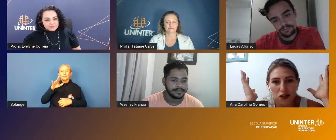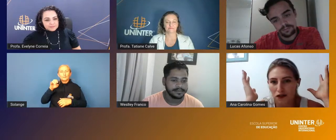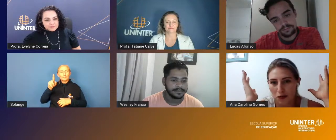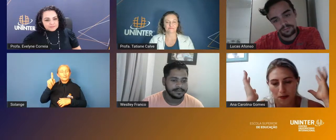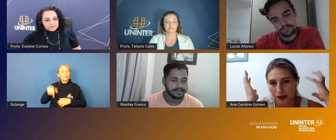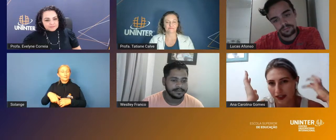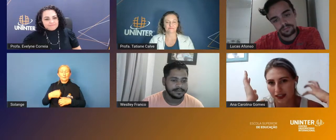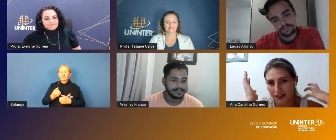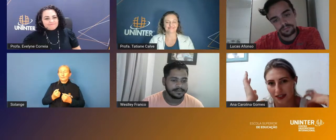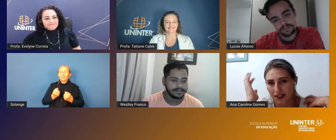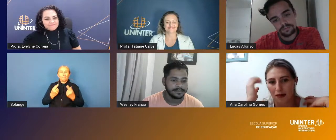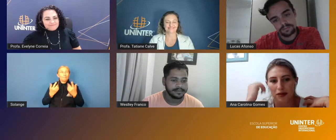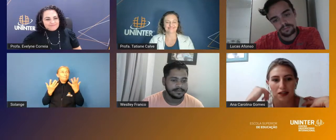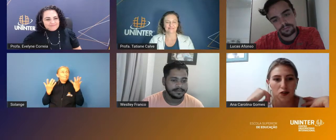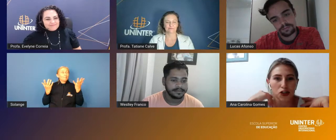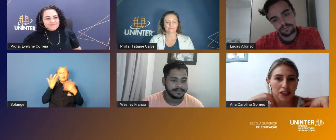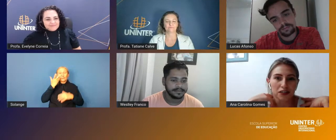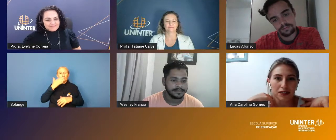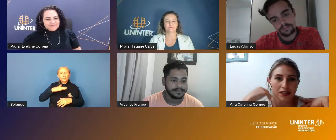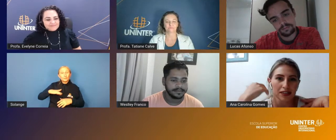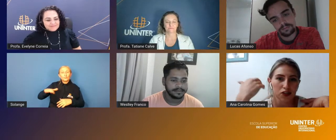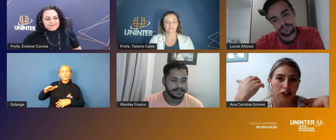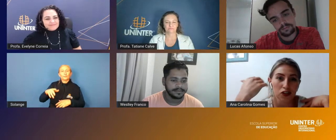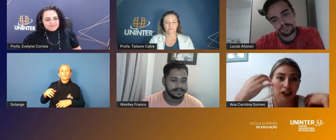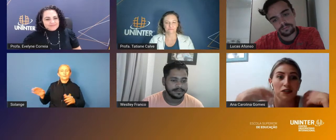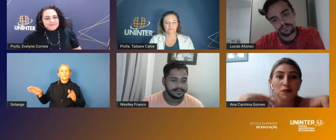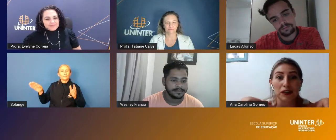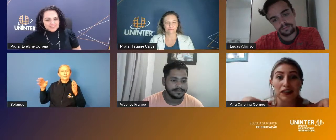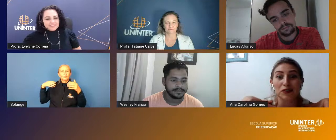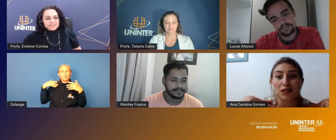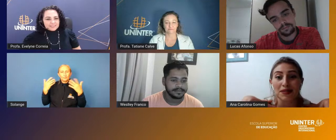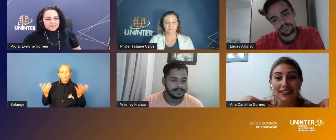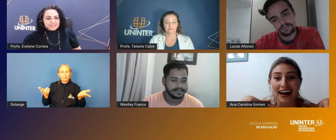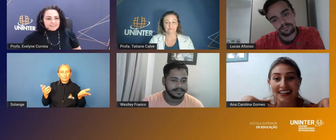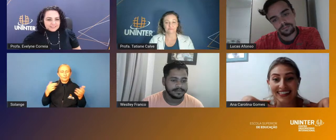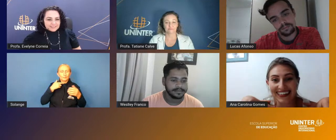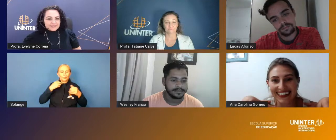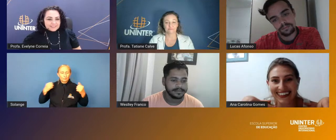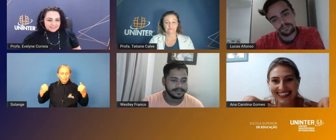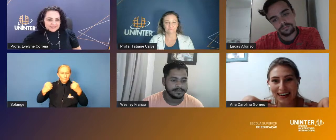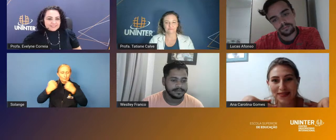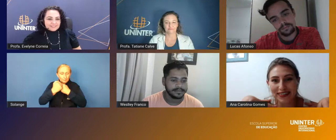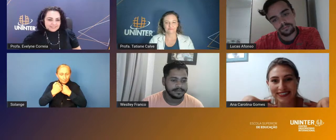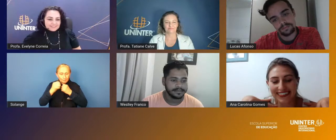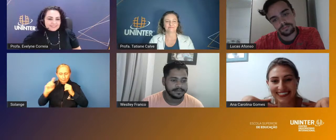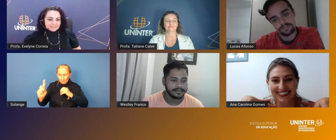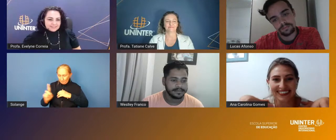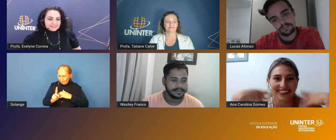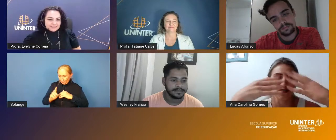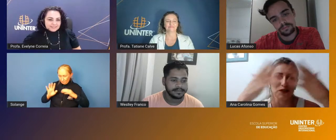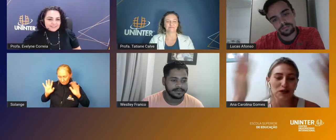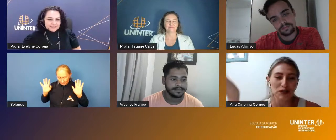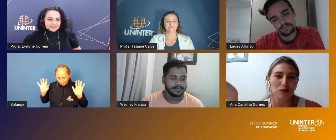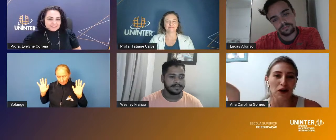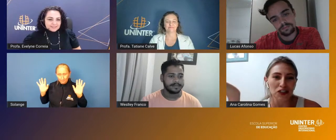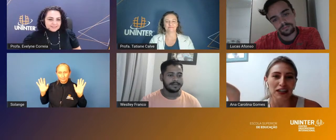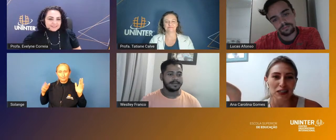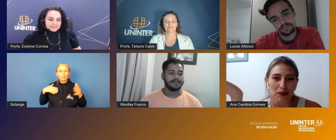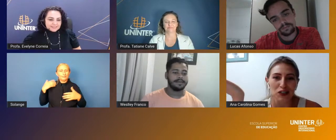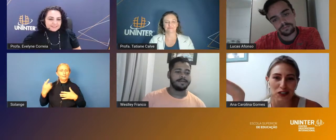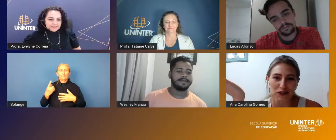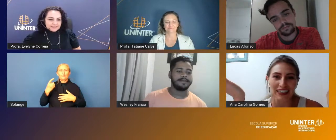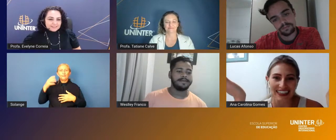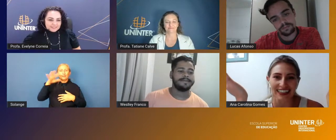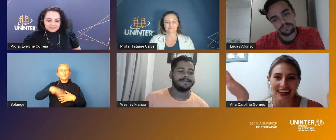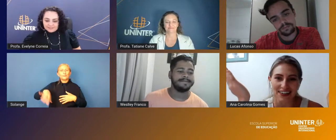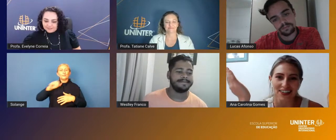catástrofe pras crianças sabe elas chegam assim na gente e elas não podem nem nos abraçar sabe é o único esporte